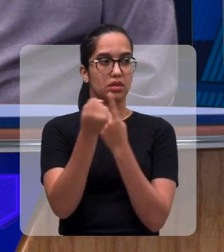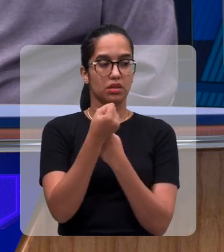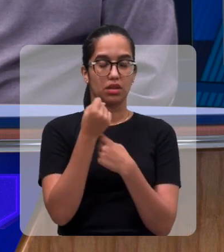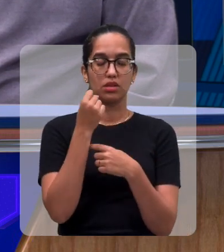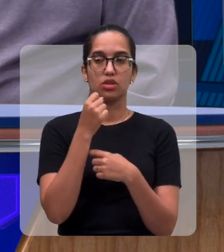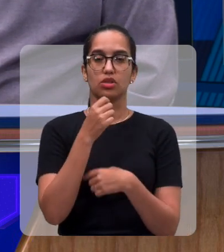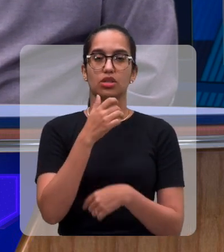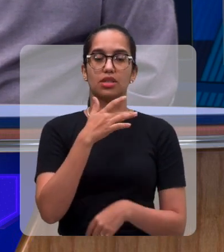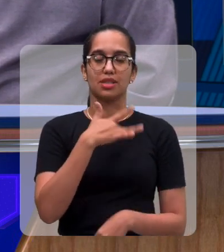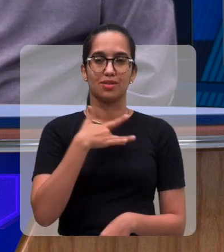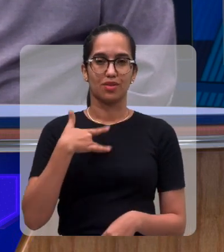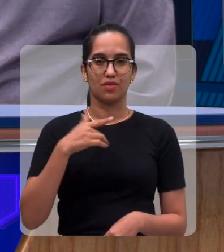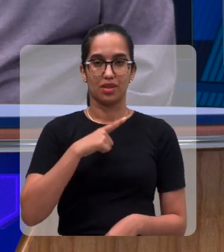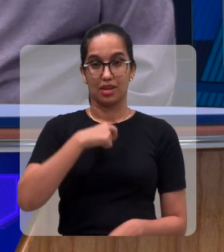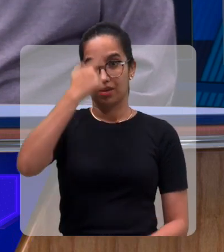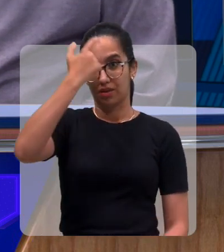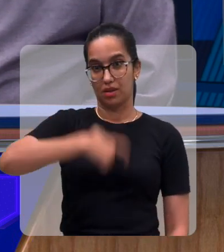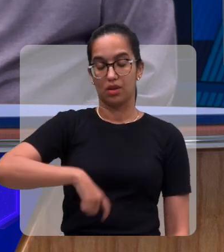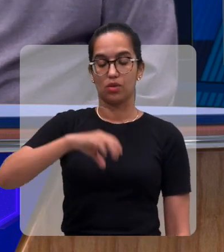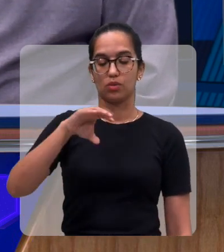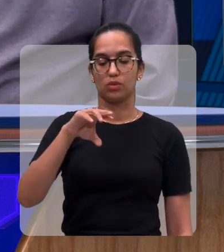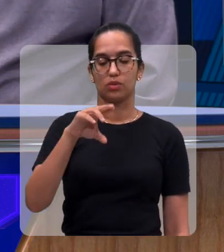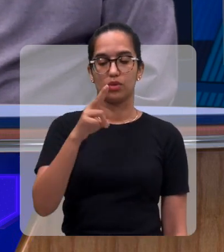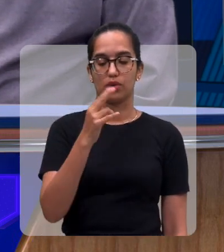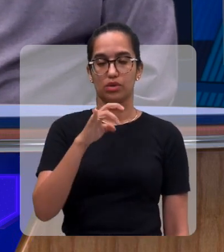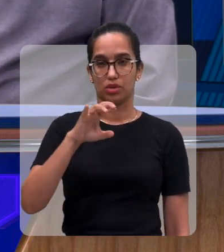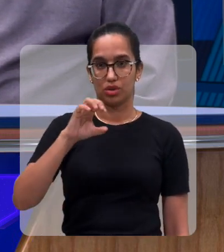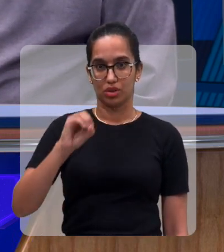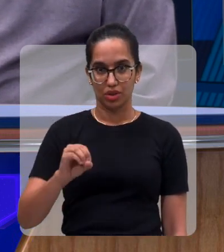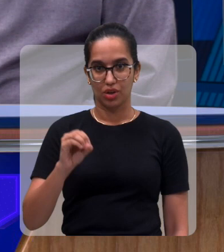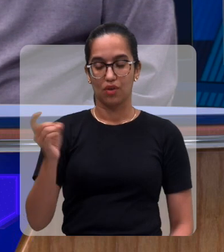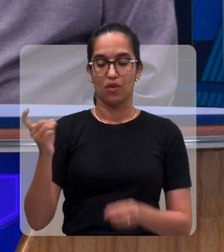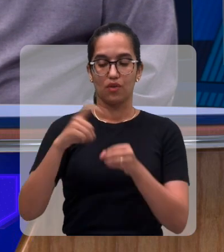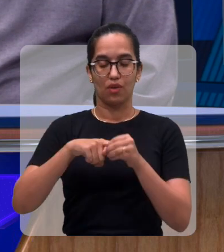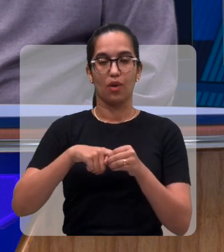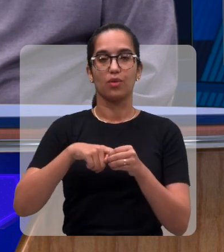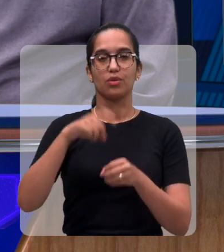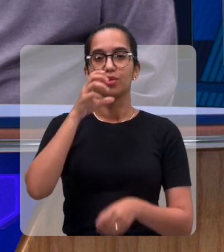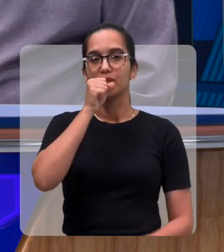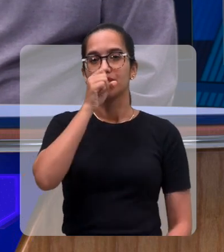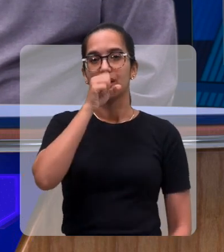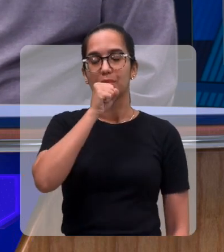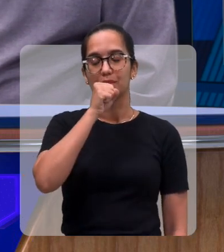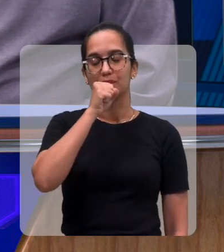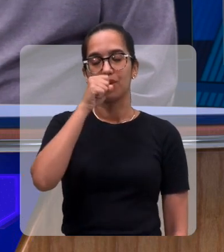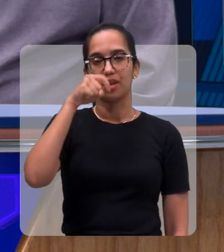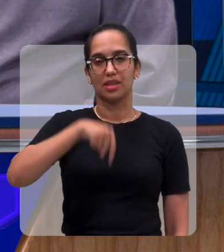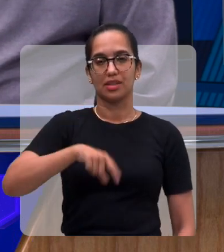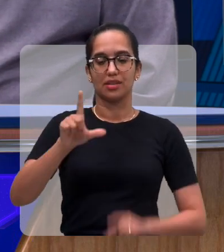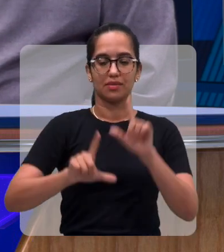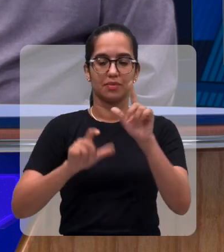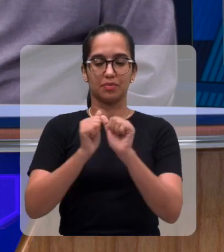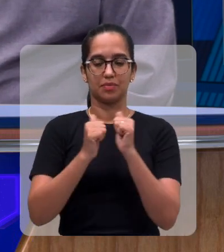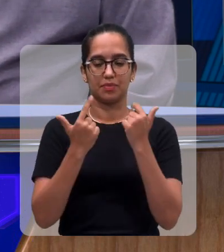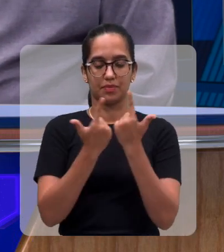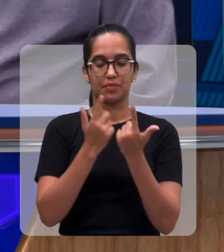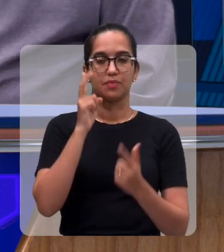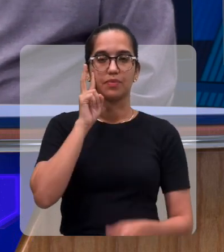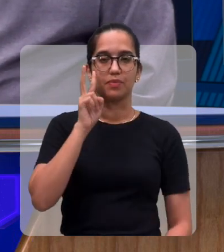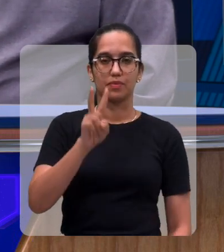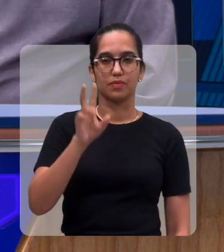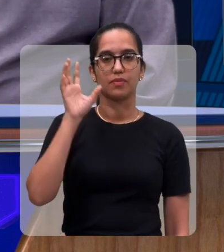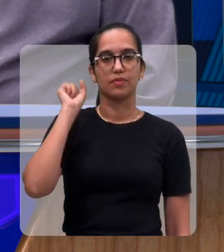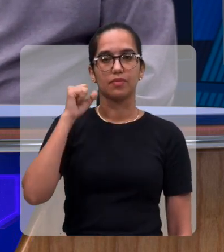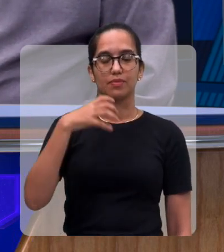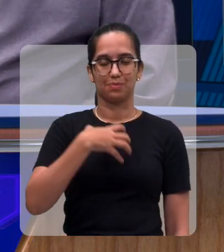saudável. Eu, o filho da dona Filomena, o Chico Costa, estarei de volta sábado, aqui na TV Assembleia,